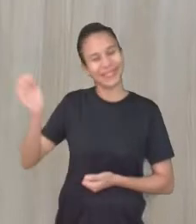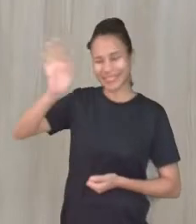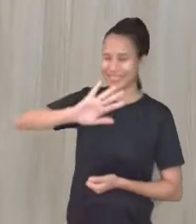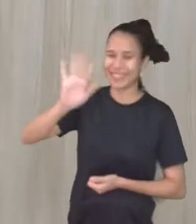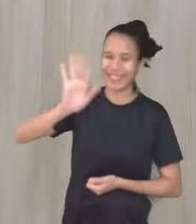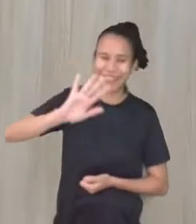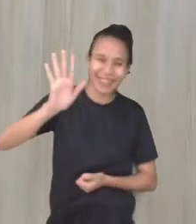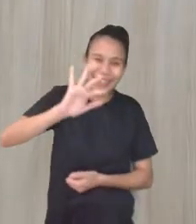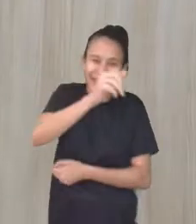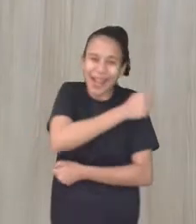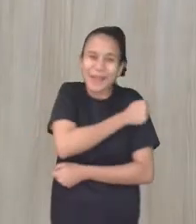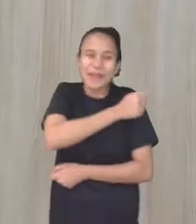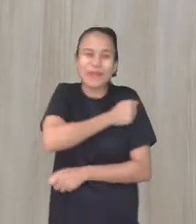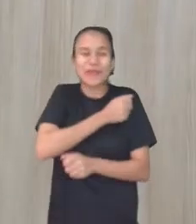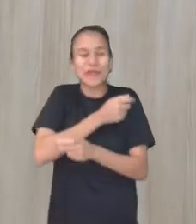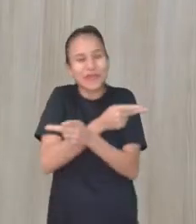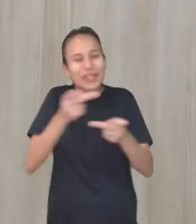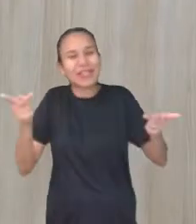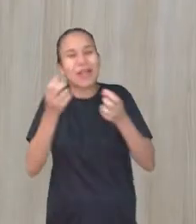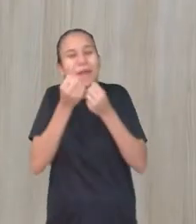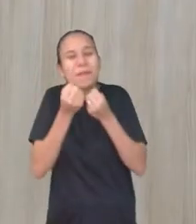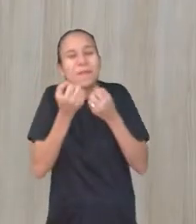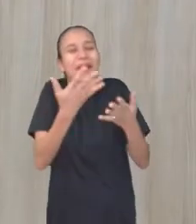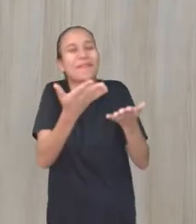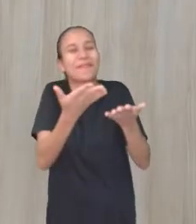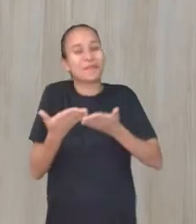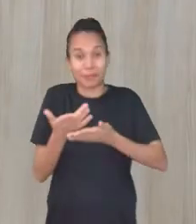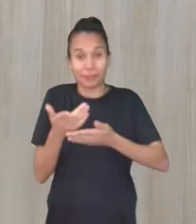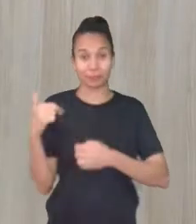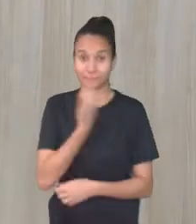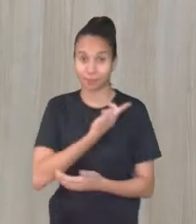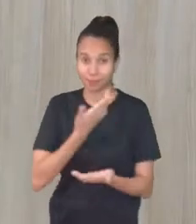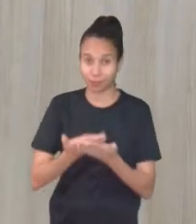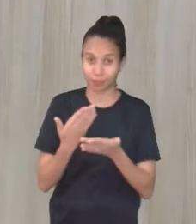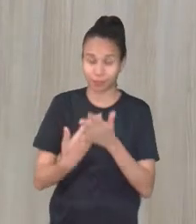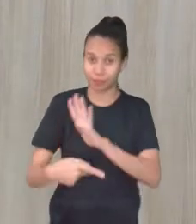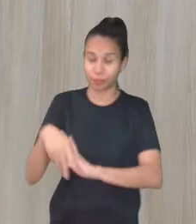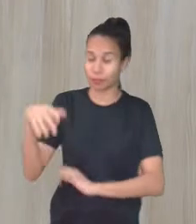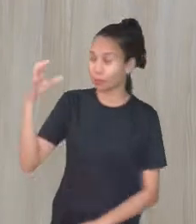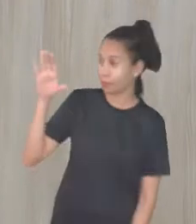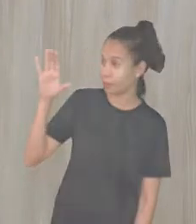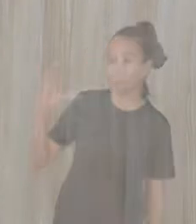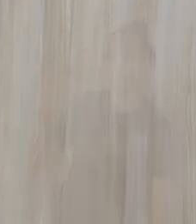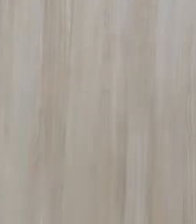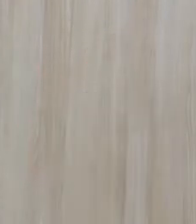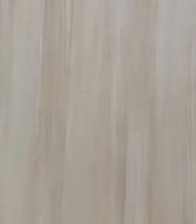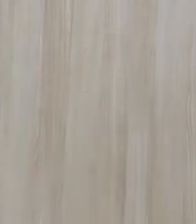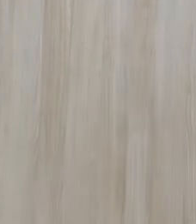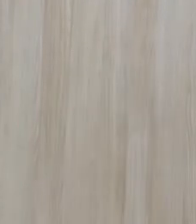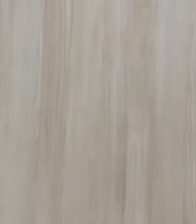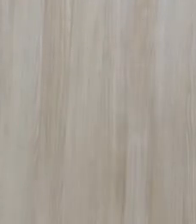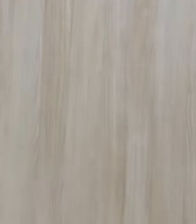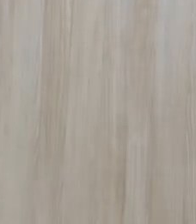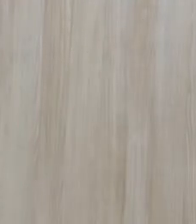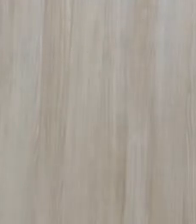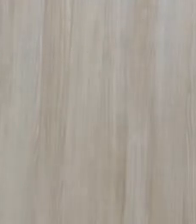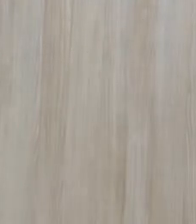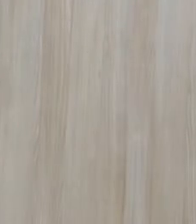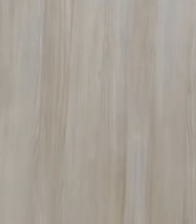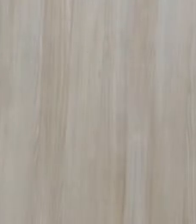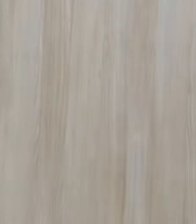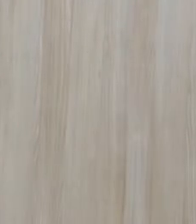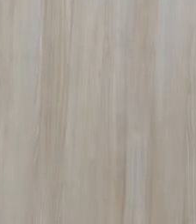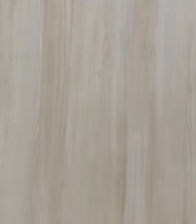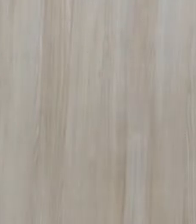Olá, alunos e alunas, sejam todos bem-vindos a mais uma aula de ciências. Eu sou a professora Isabel e vamos